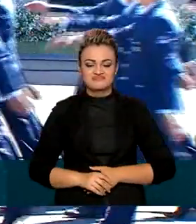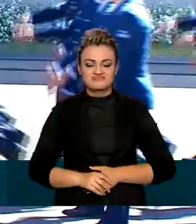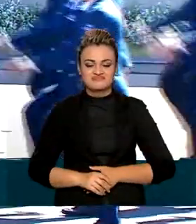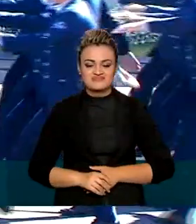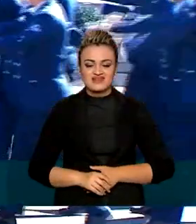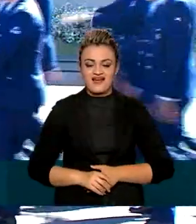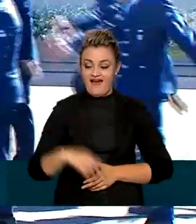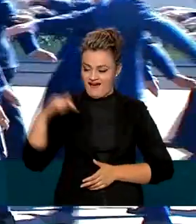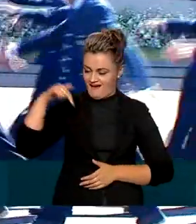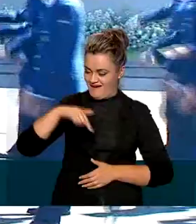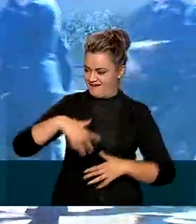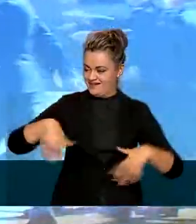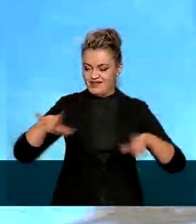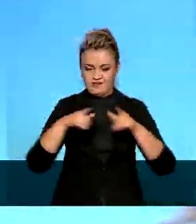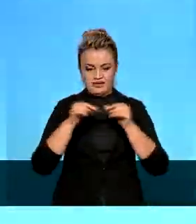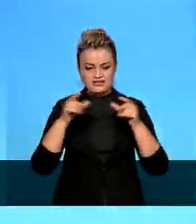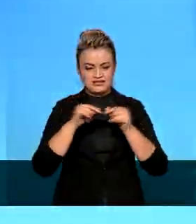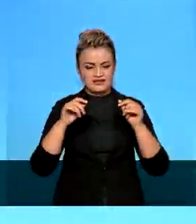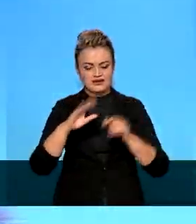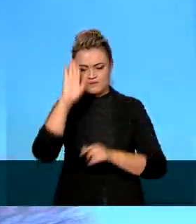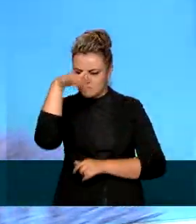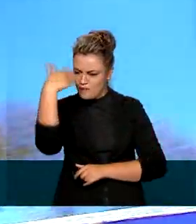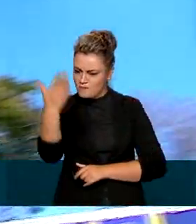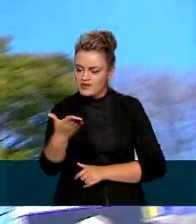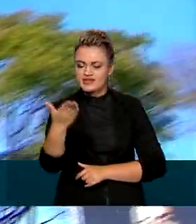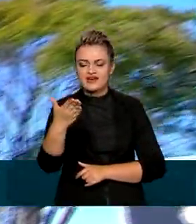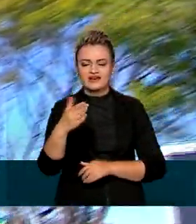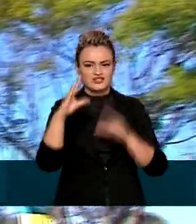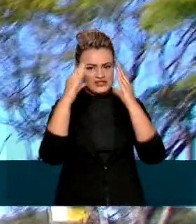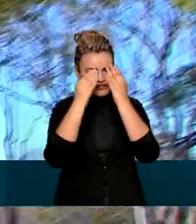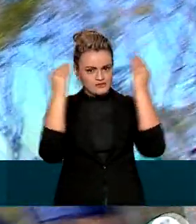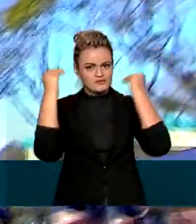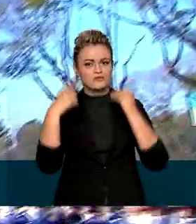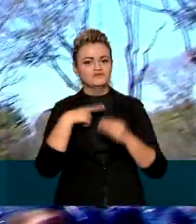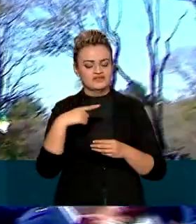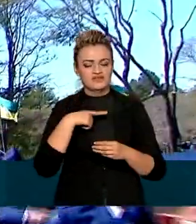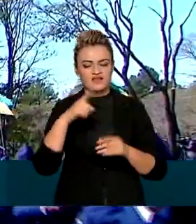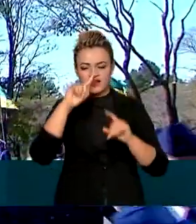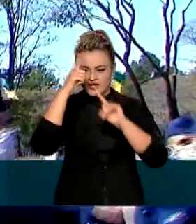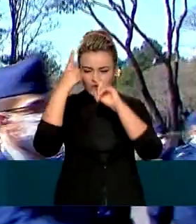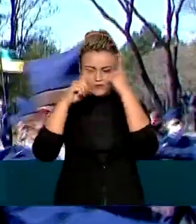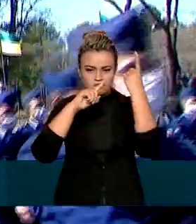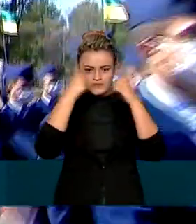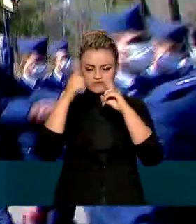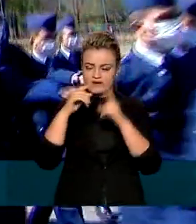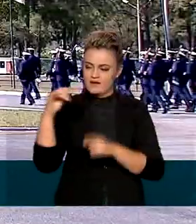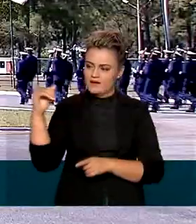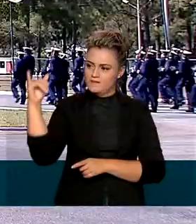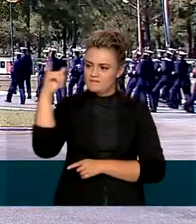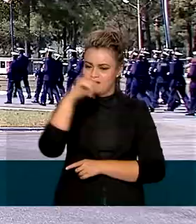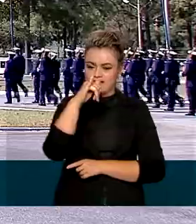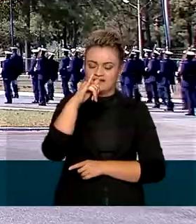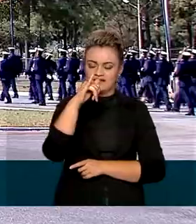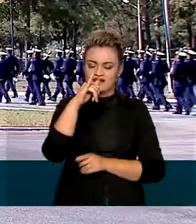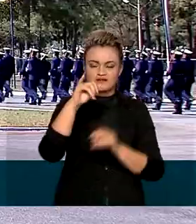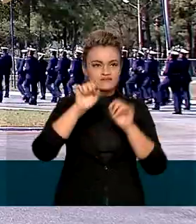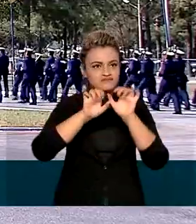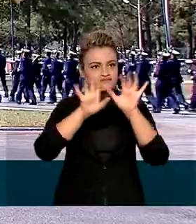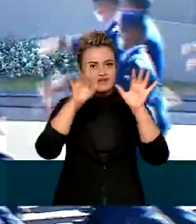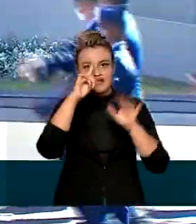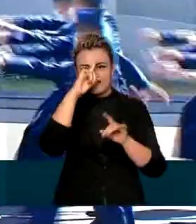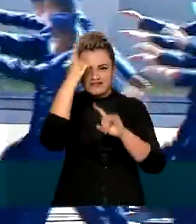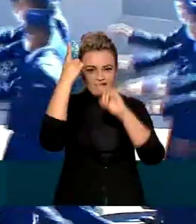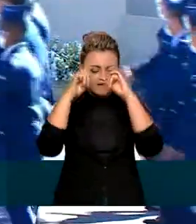Aqui embaixo, prosseguia a homenagem ao mineiro, que também foi além, construiu máquinas voadoras e deu asas a